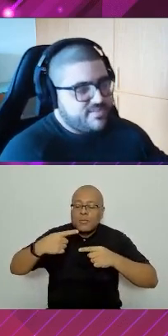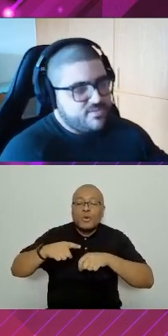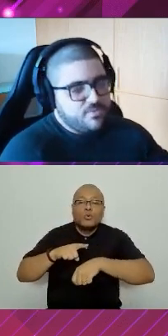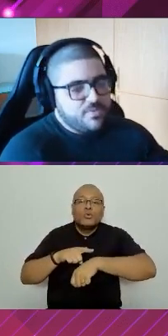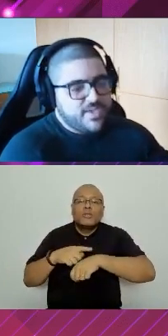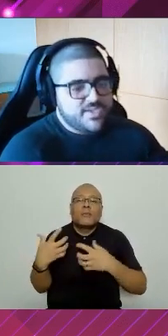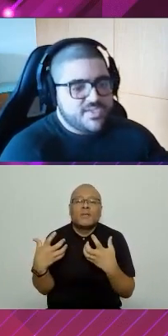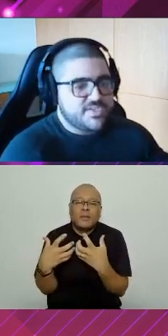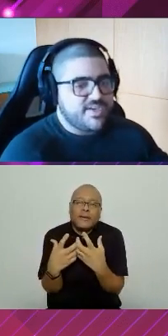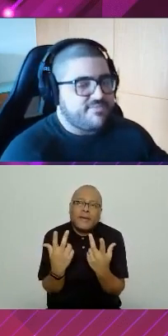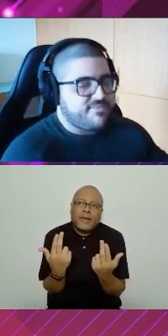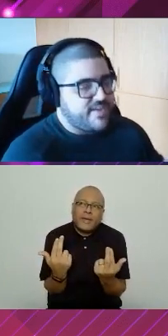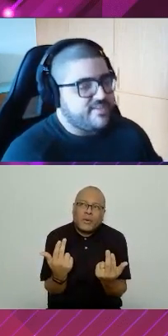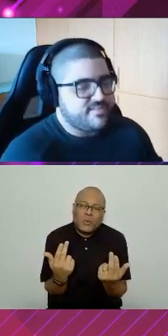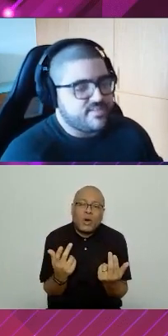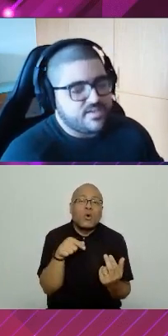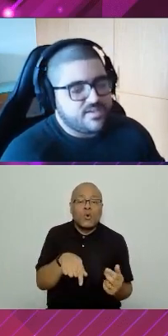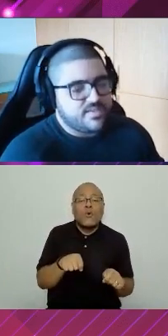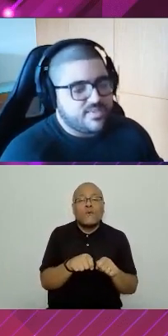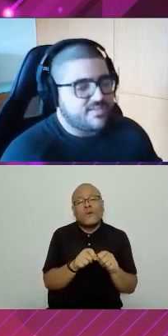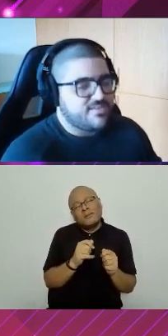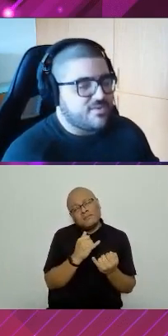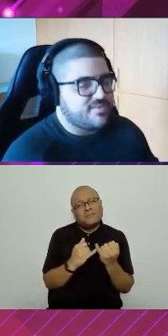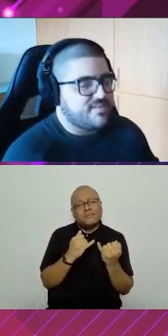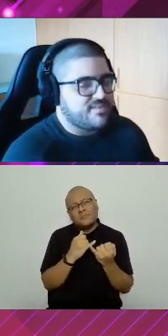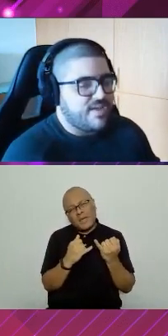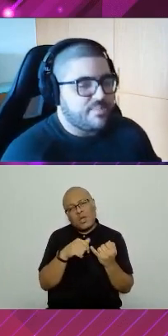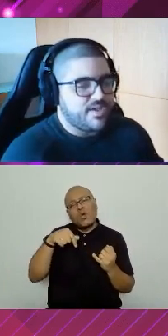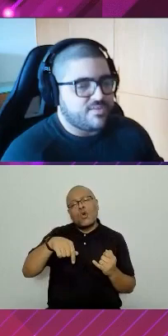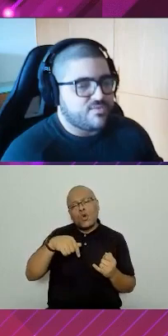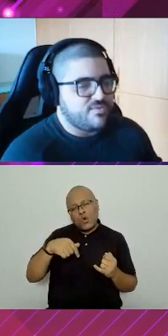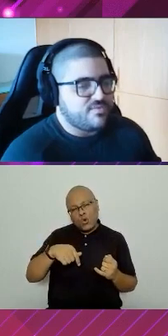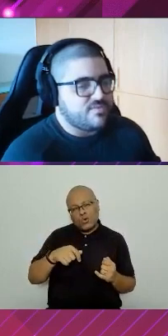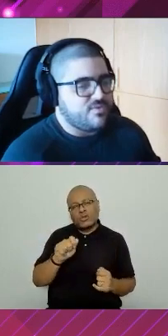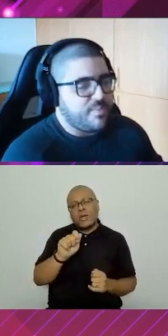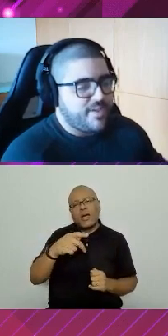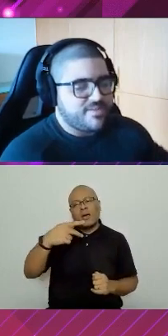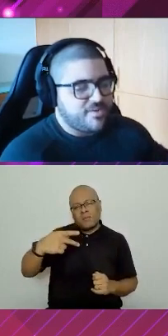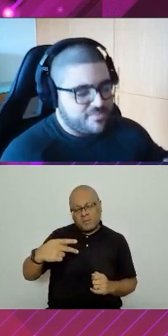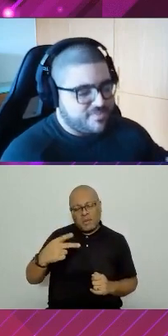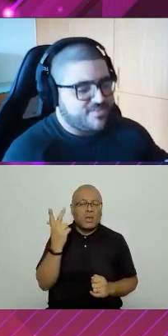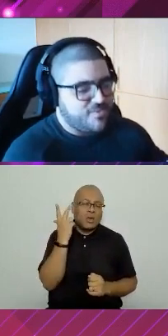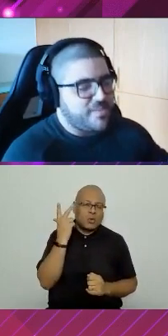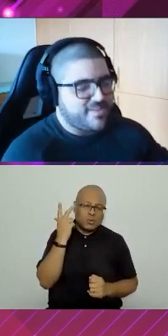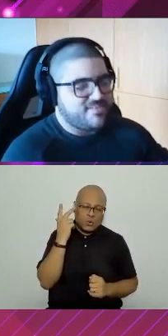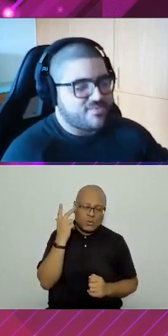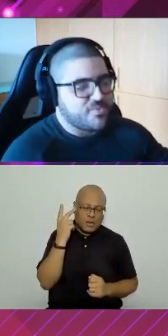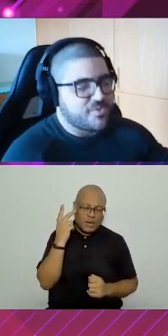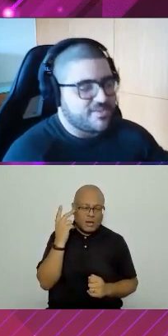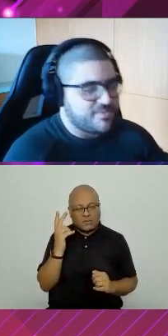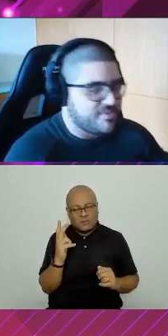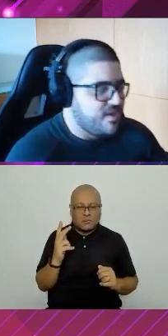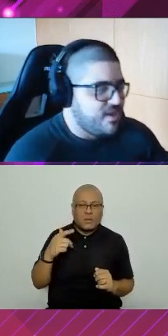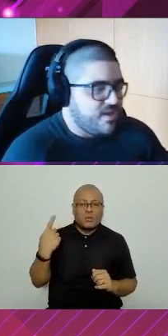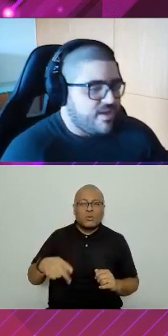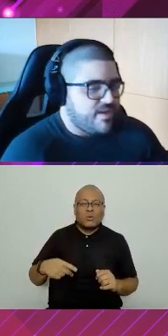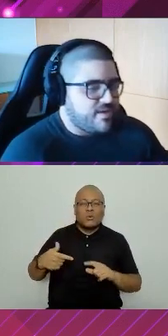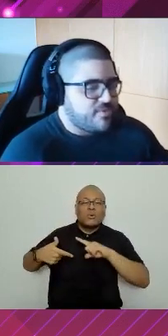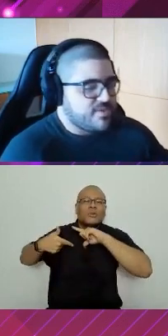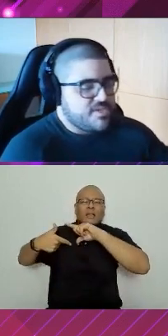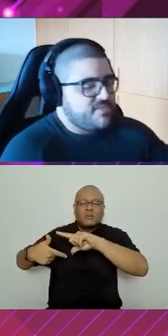É muito parecido com o que a gente já faz nas nossas aplicações normais agora. Vamos dizer, normais assim, os monolitos.